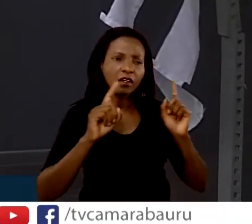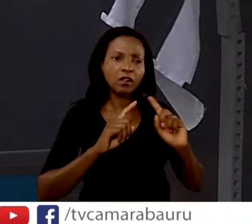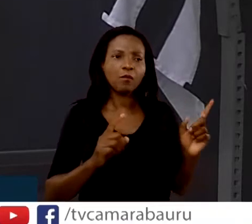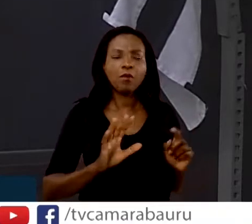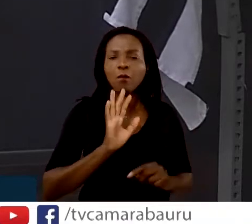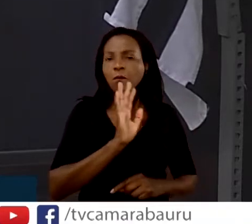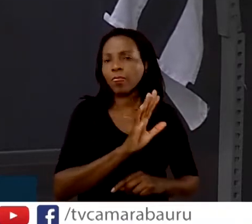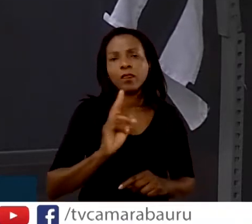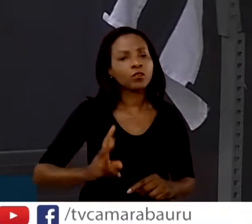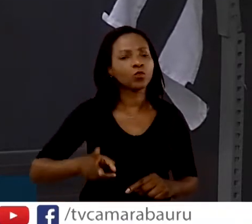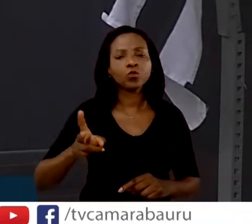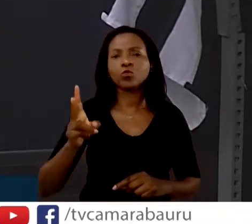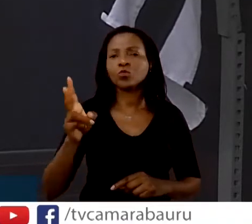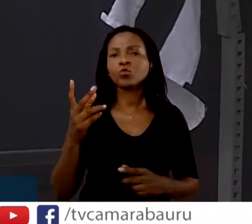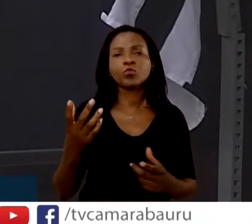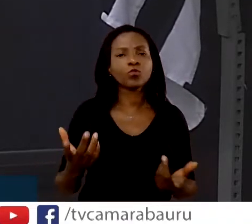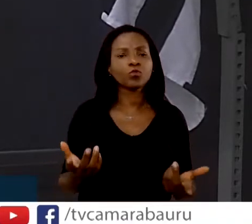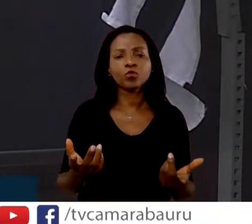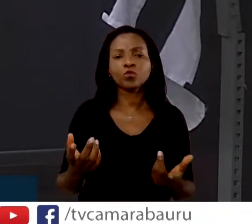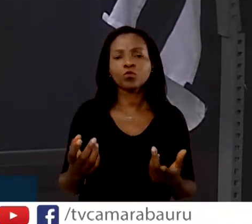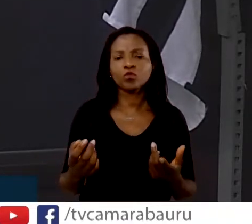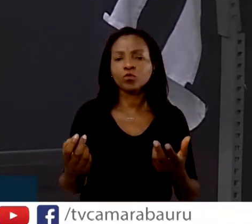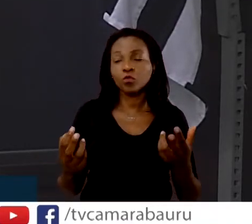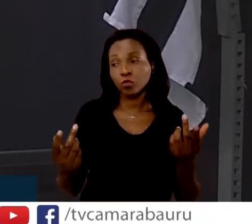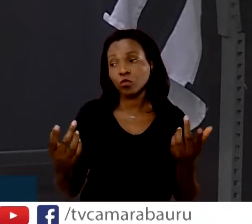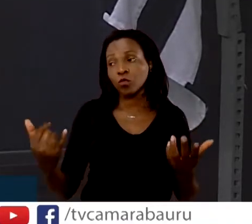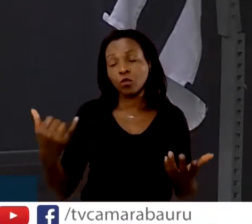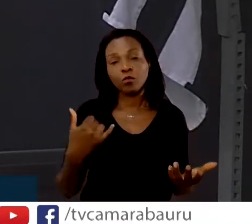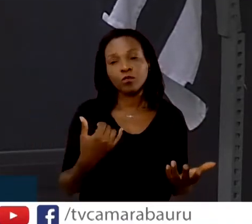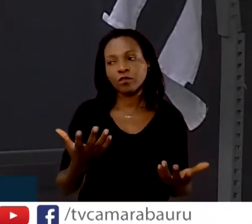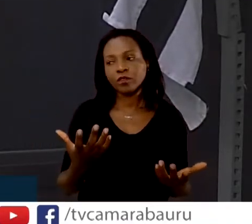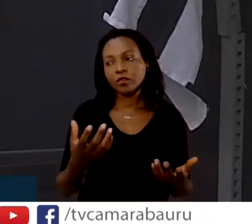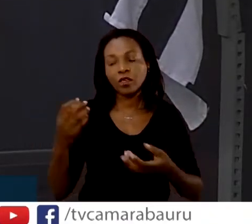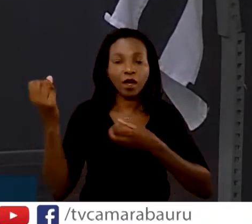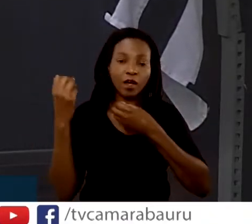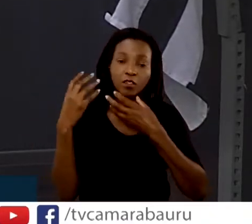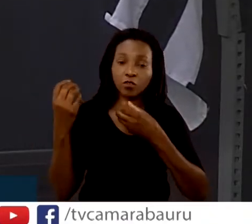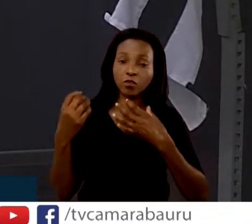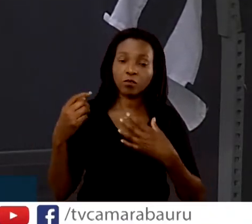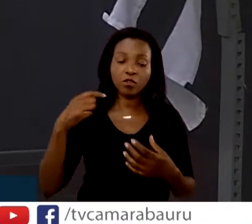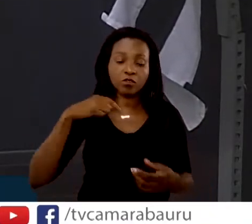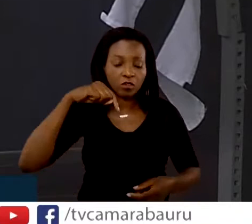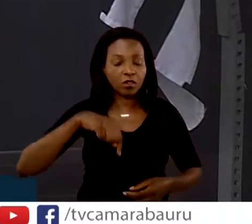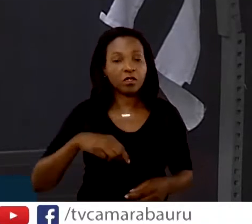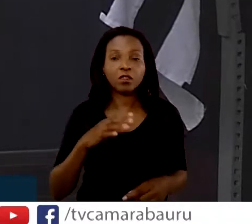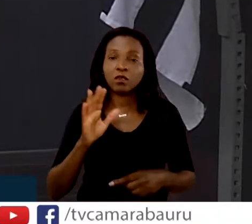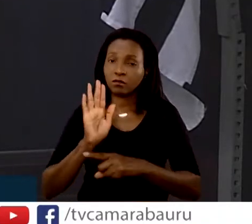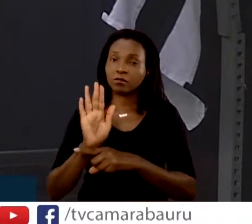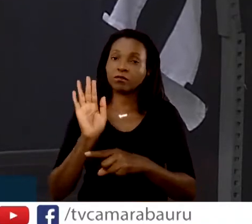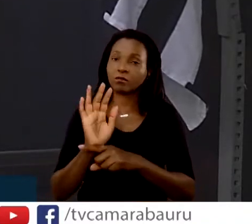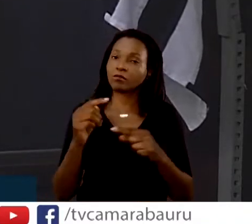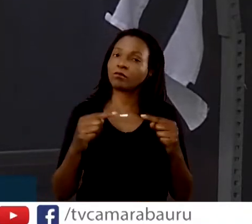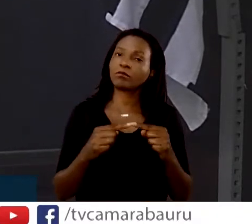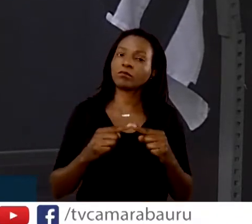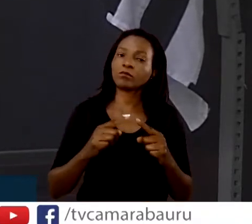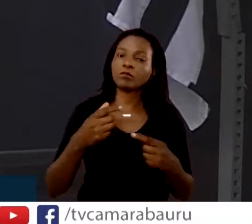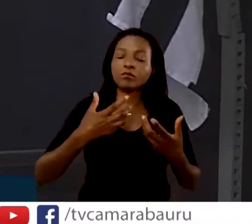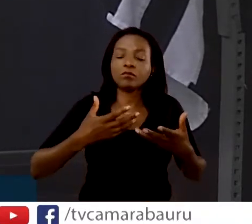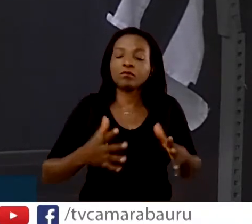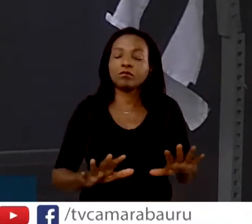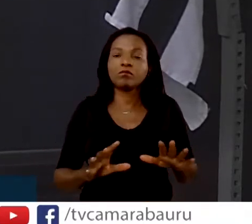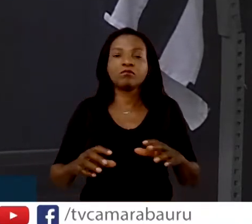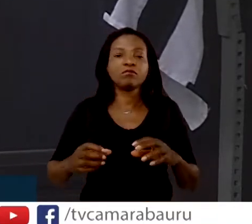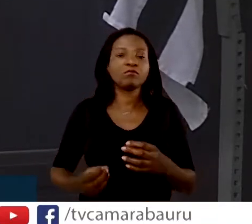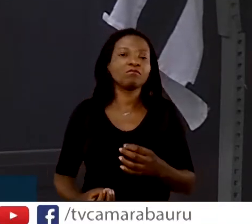aquilo realmente chega para mim. E as informações, a gente está aqui para colaborar. Nós estamos aqui para criar dificuldade